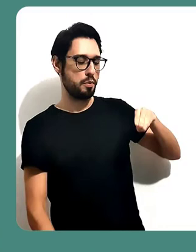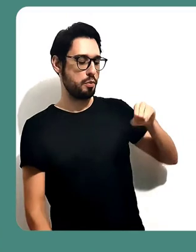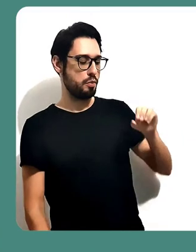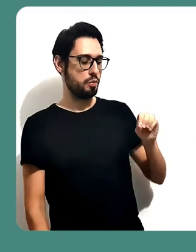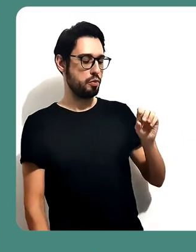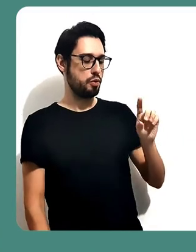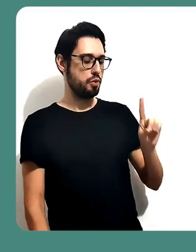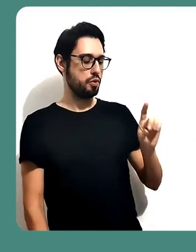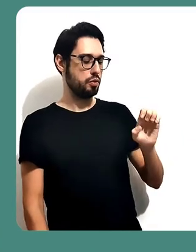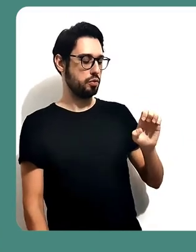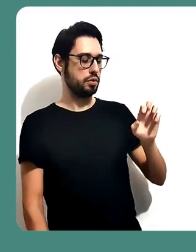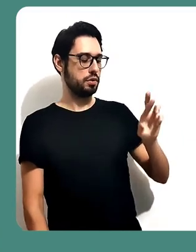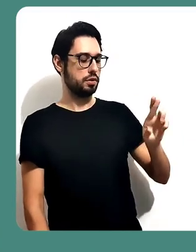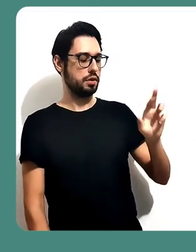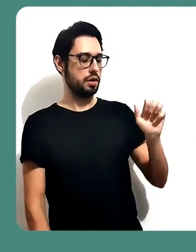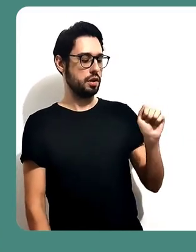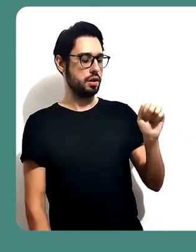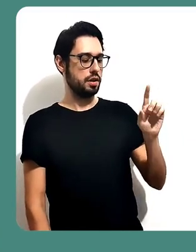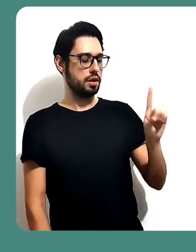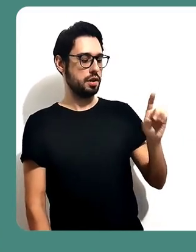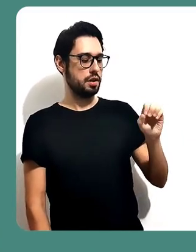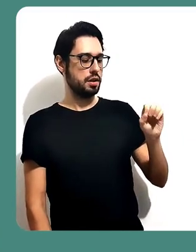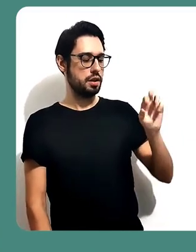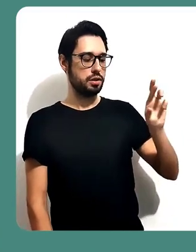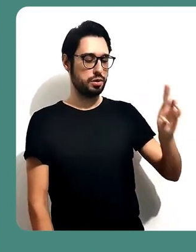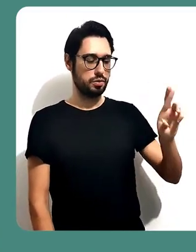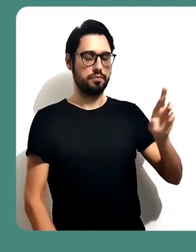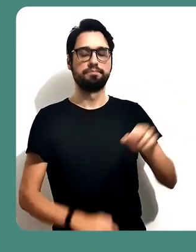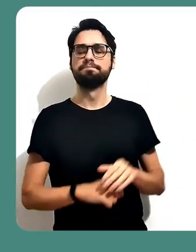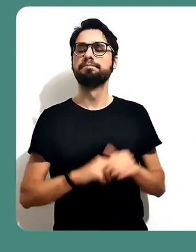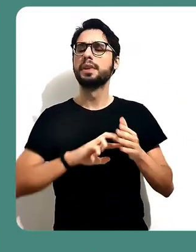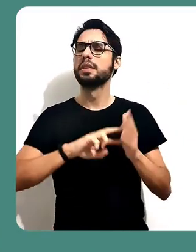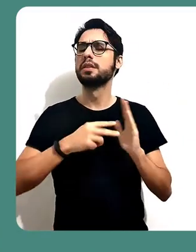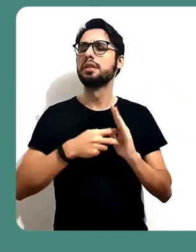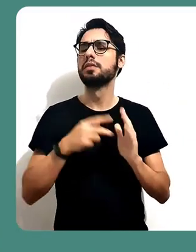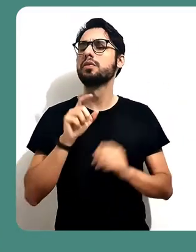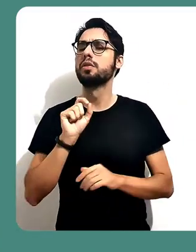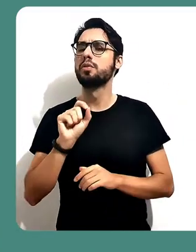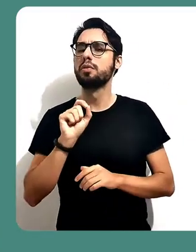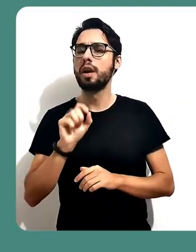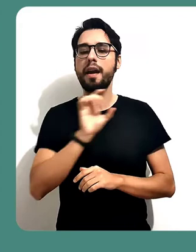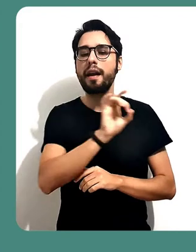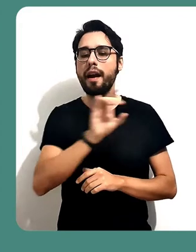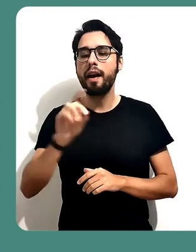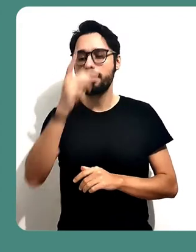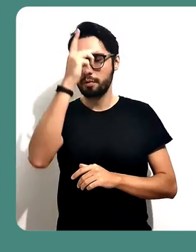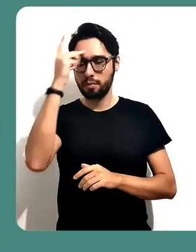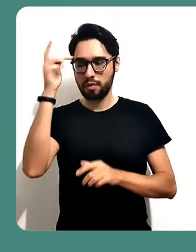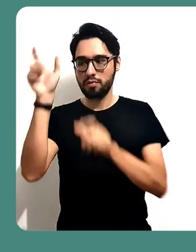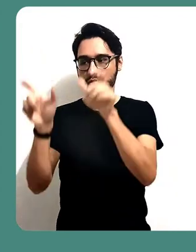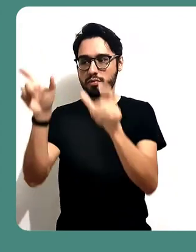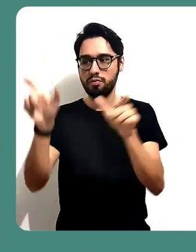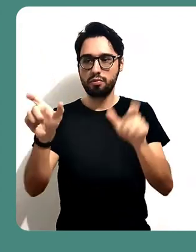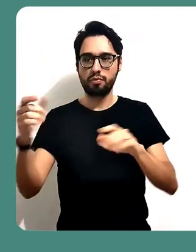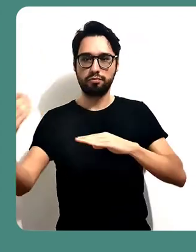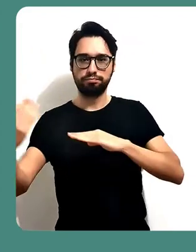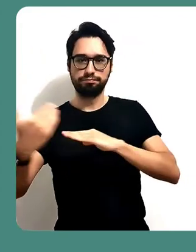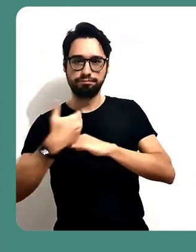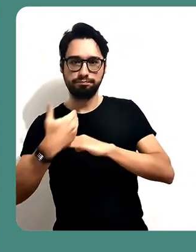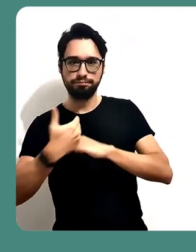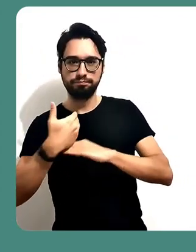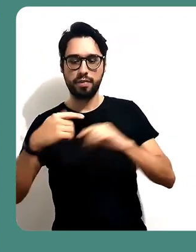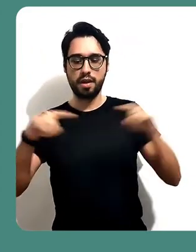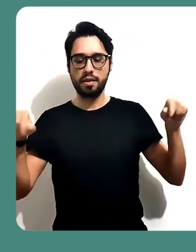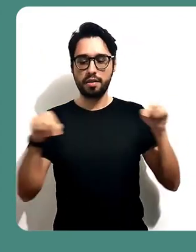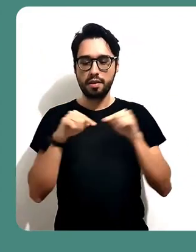primeira delas é perguntar ao moderador, isso significa que para cada convidado que você der o link da sua